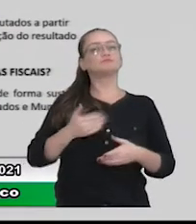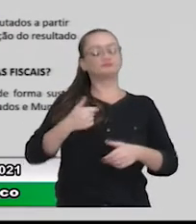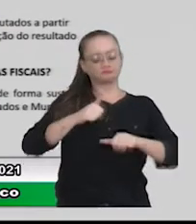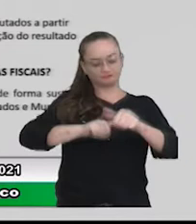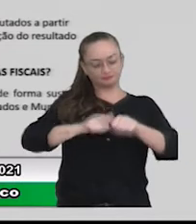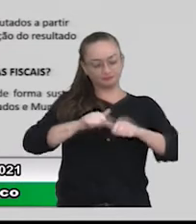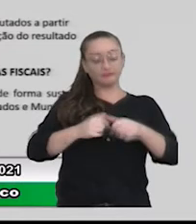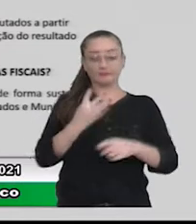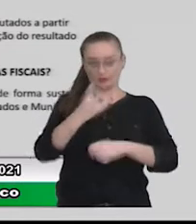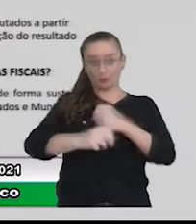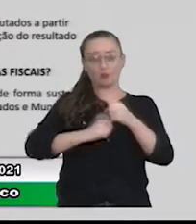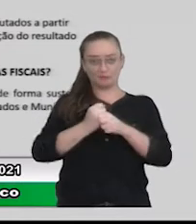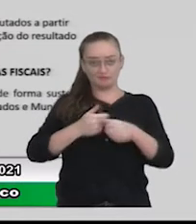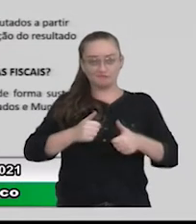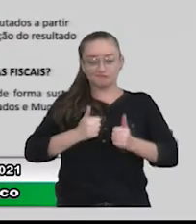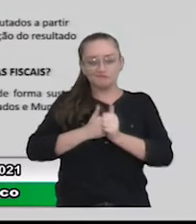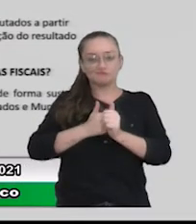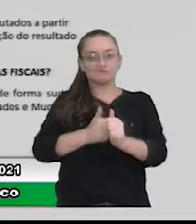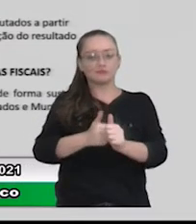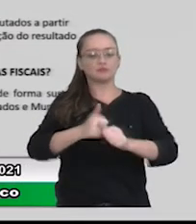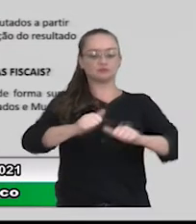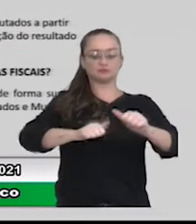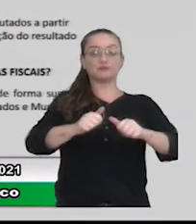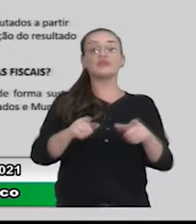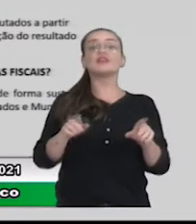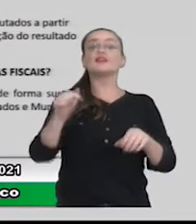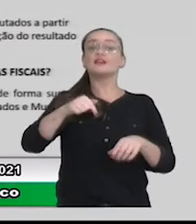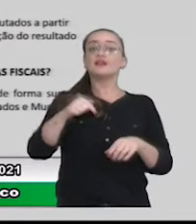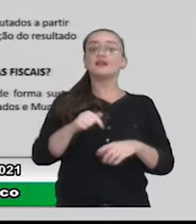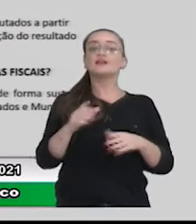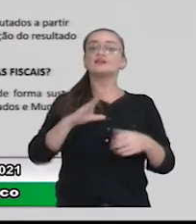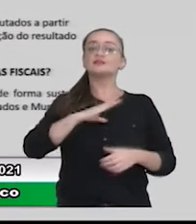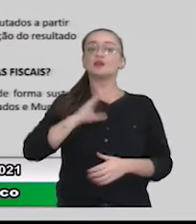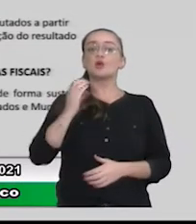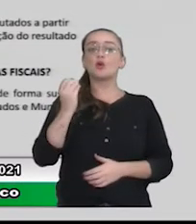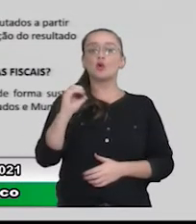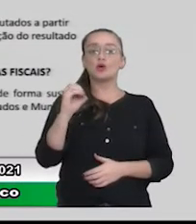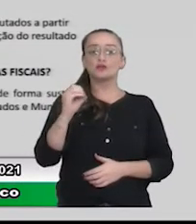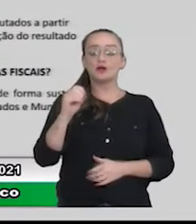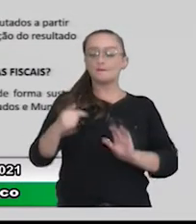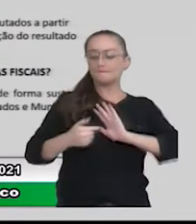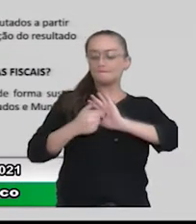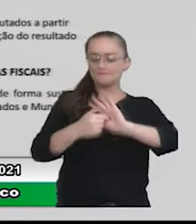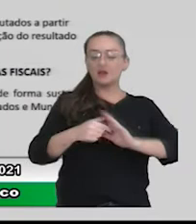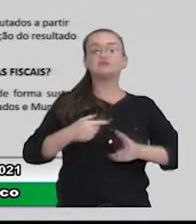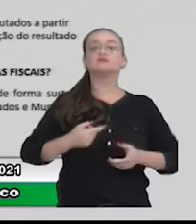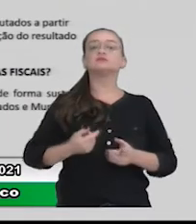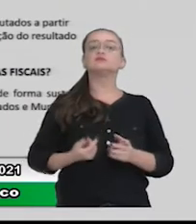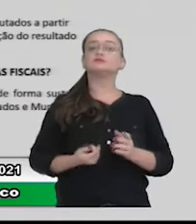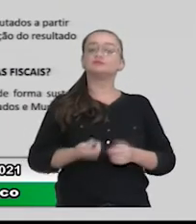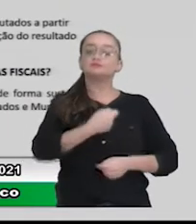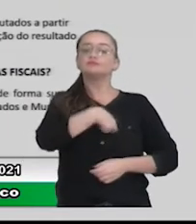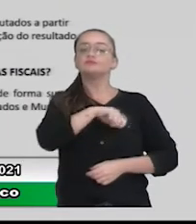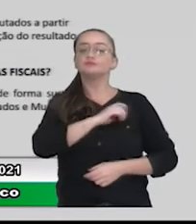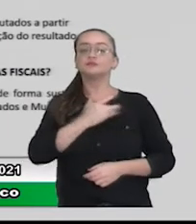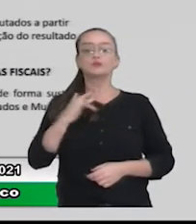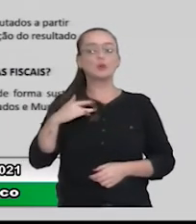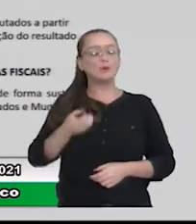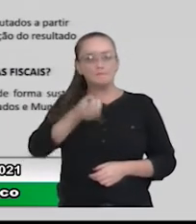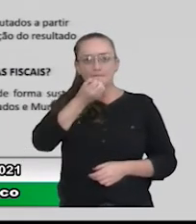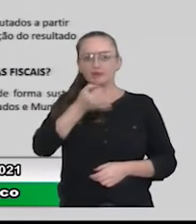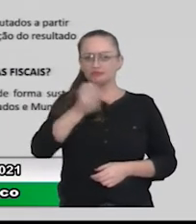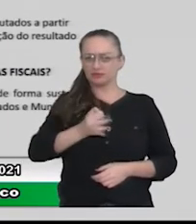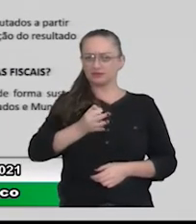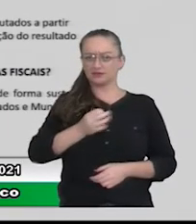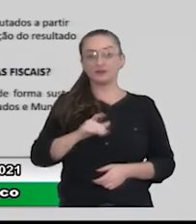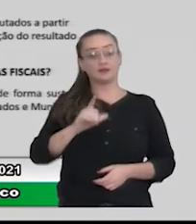últimos quatro anos e Osasco vem demonstrando uma saúde fiscal boa, principalmente diante do cenário que a gente